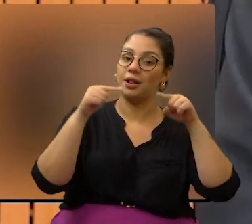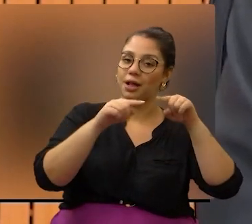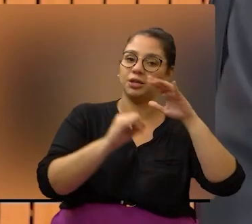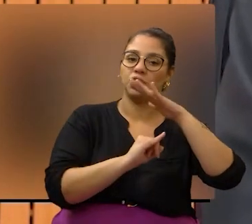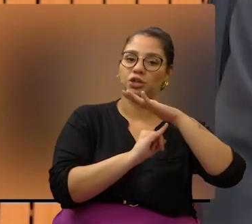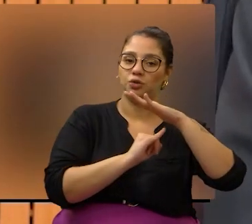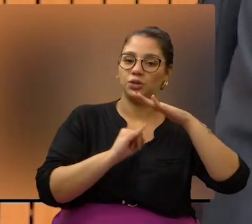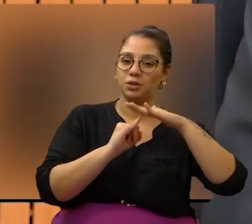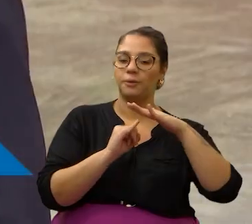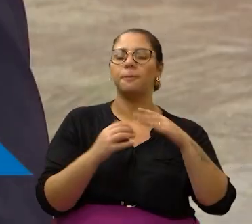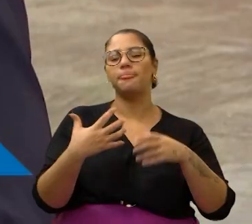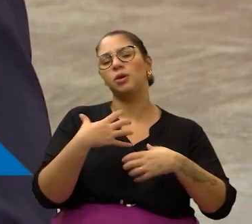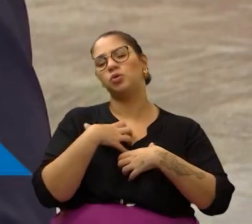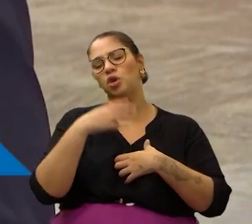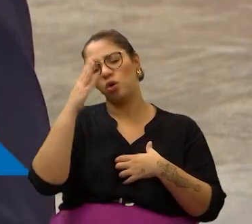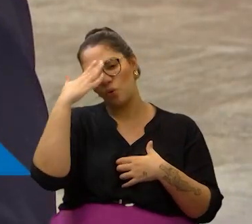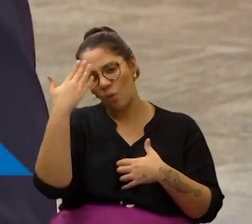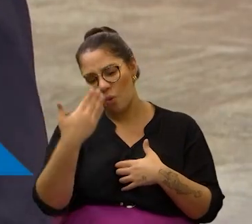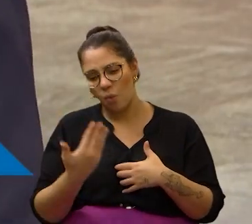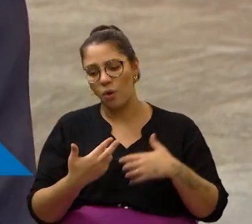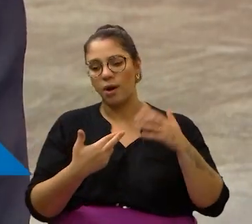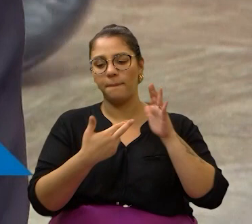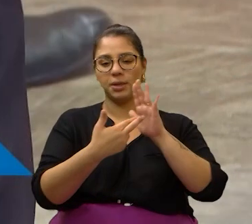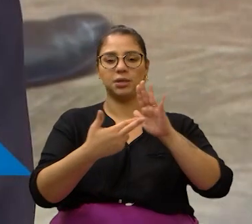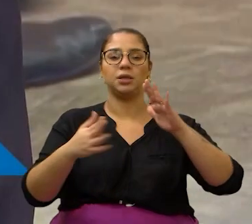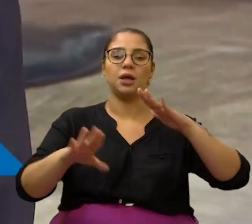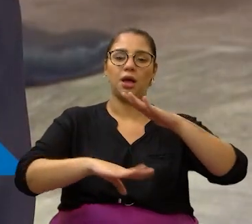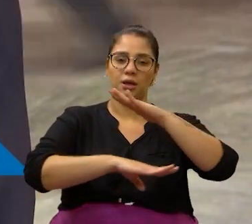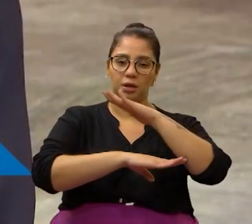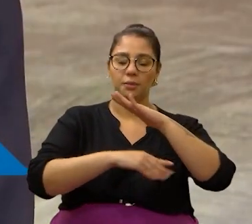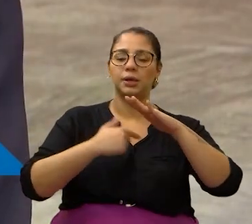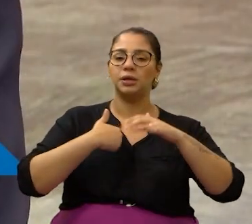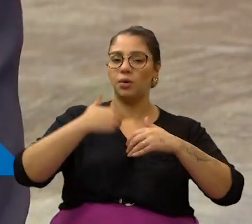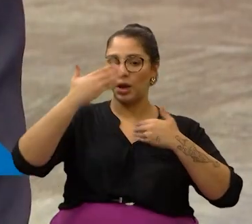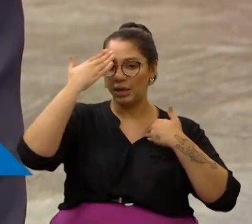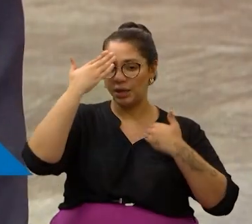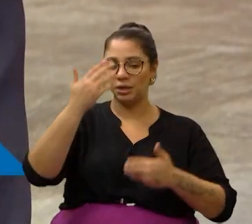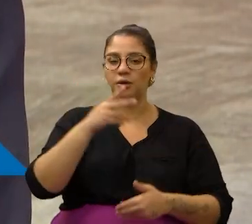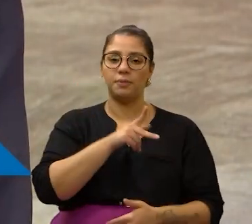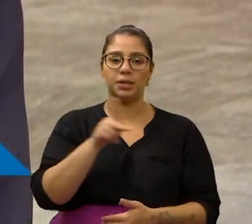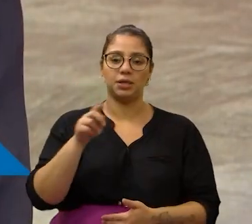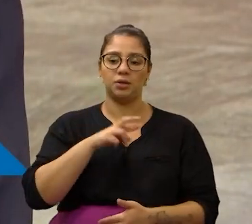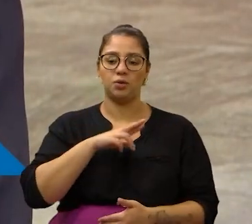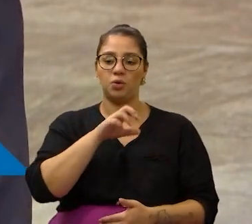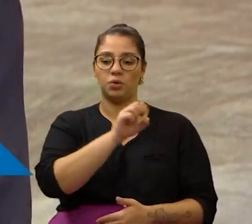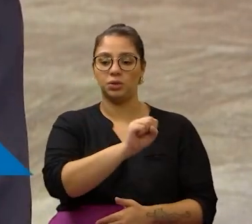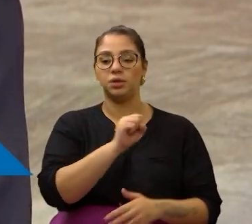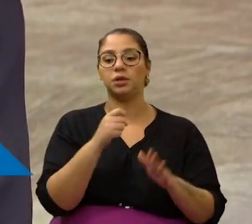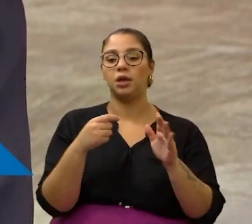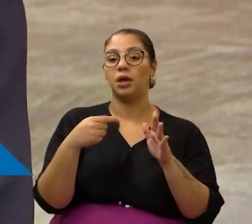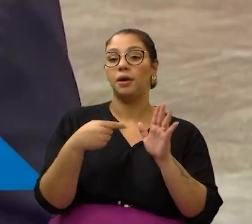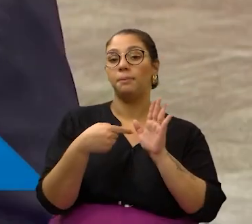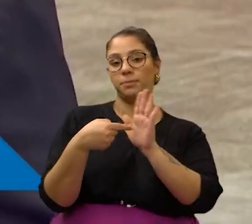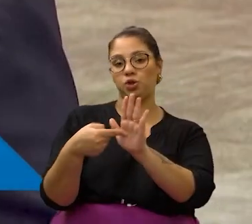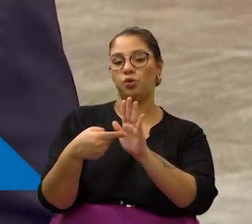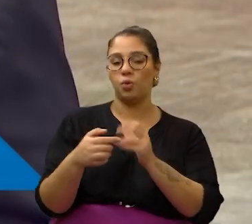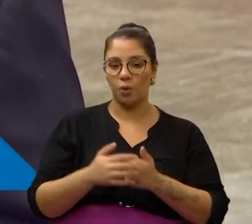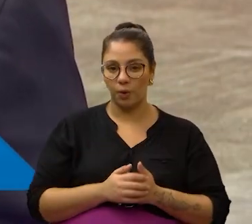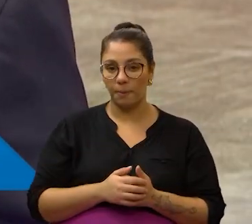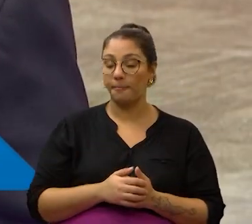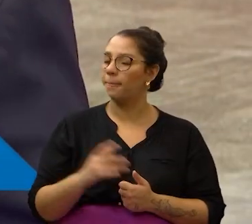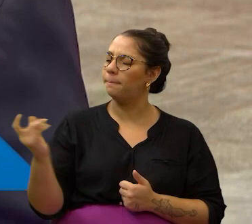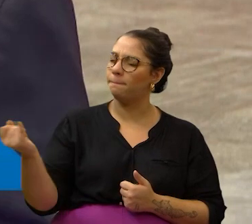cidade na entidade. Para mim é uma grande honra representar a Câmara e agradeço ao presidente Rossini pela indicação, que é